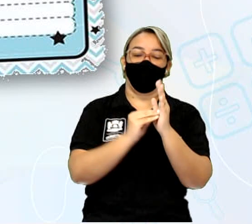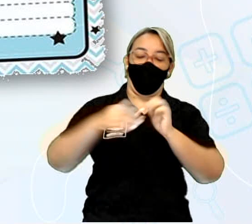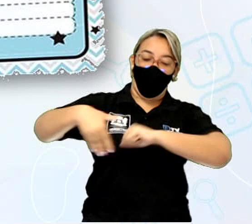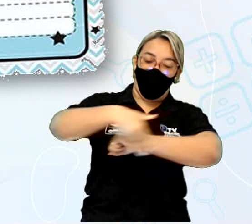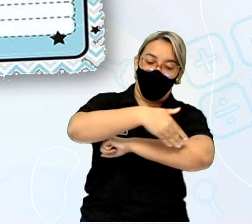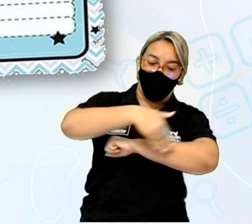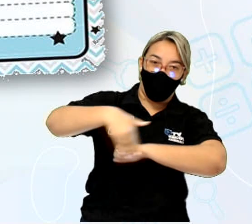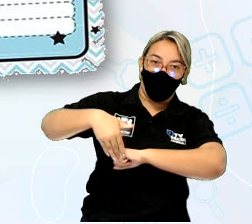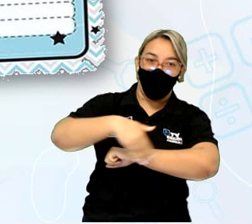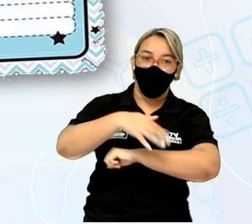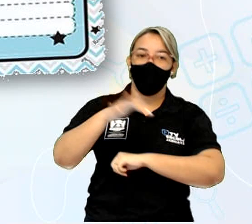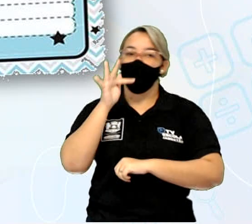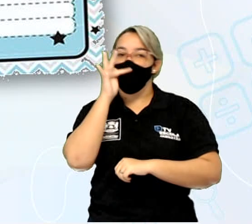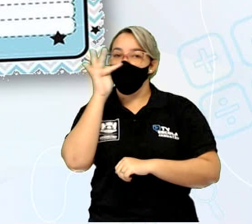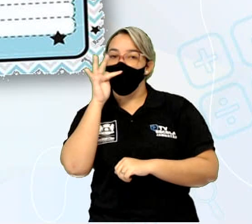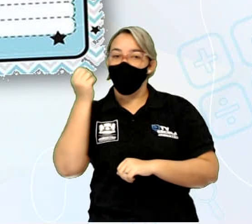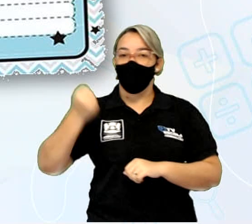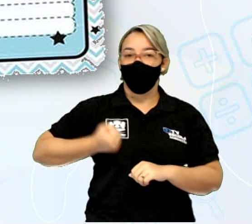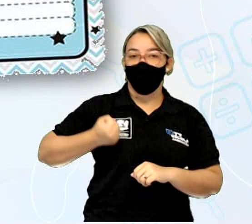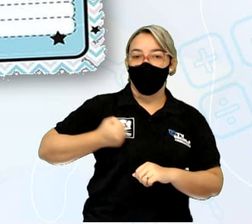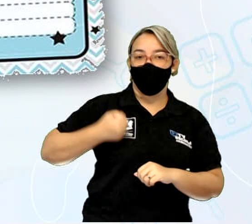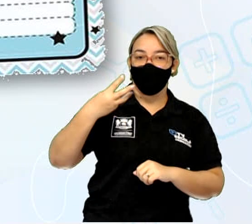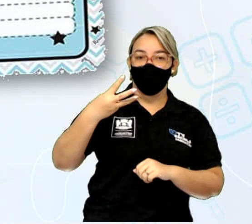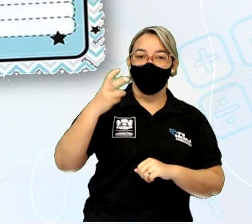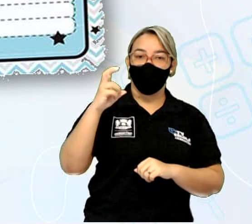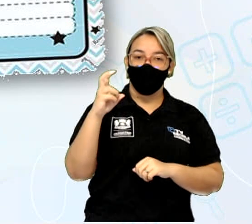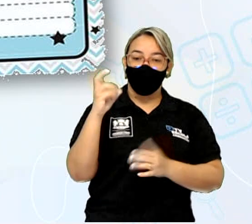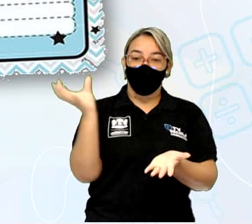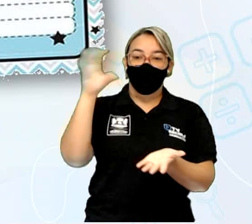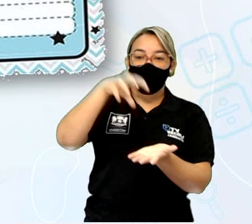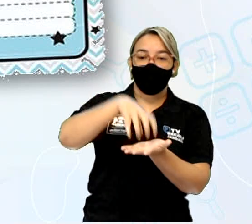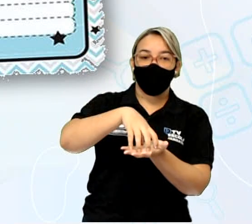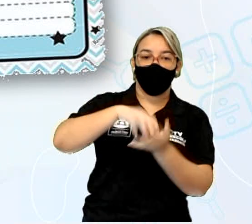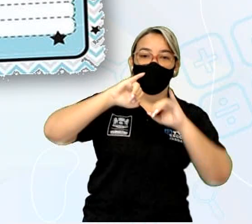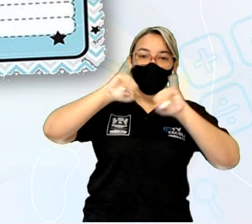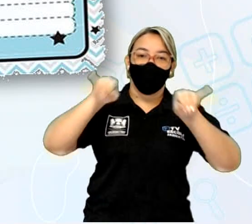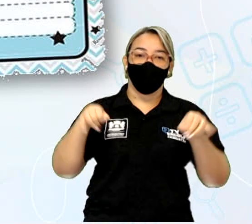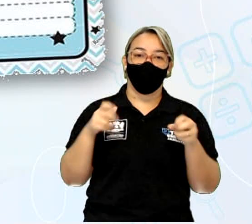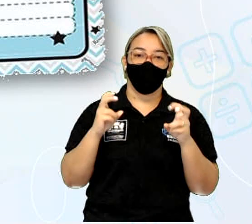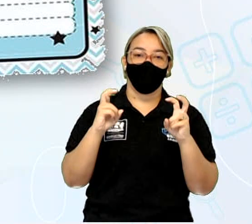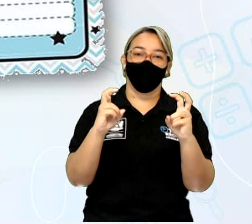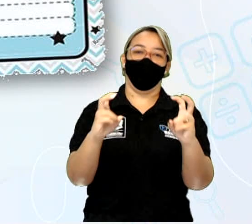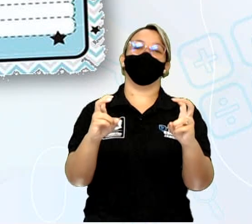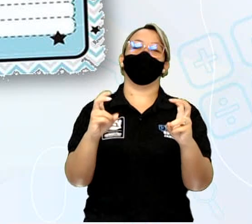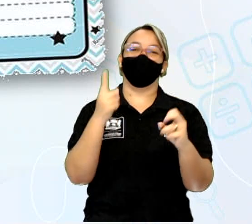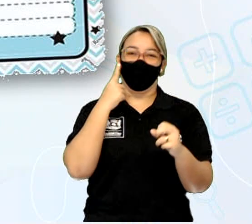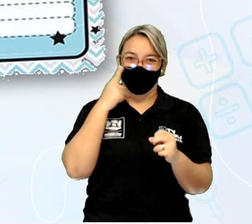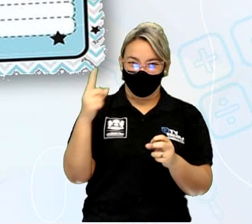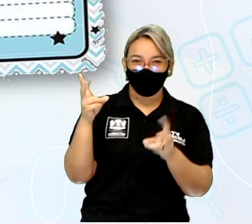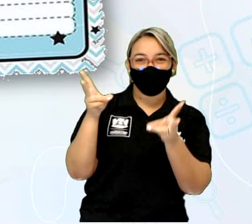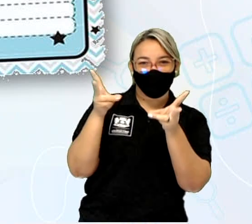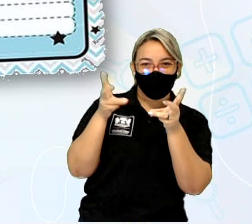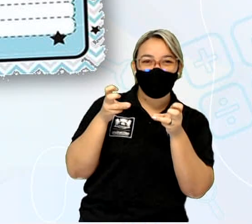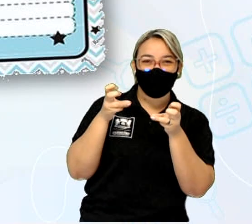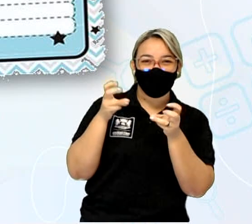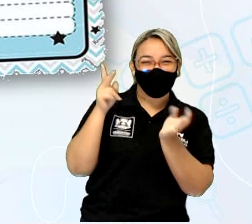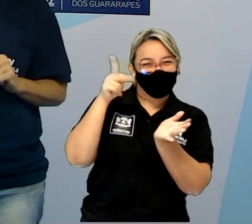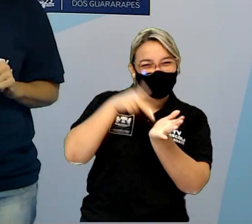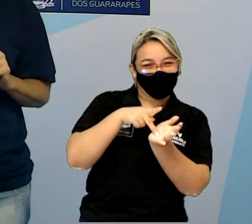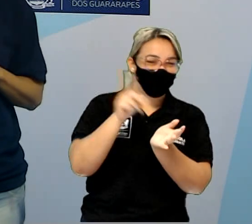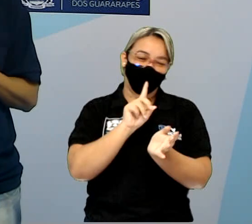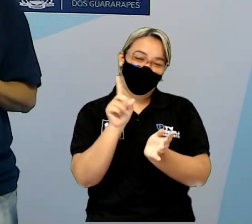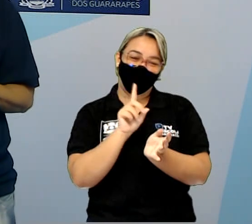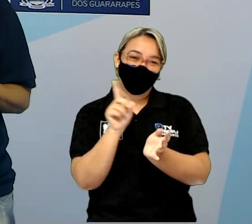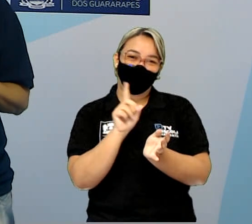das Rosas, número 35, Centro Jaboatão. Olha só, se fosse de verdade, lá ia